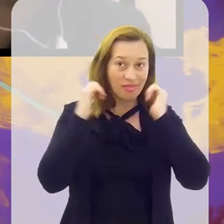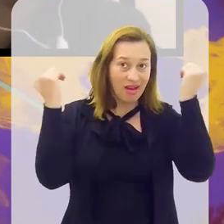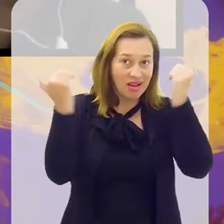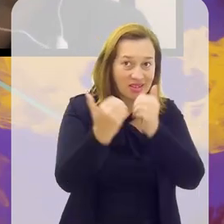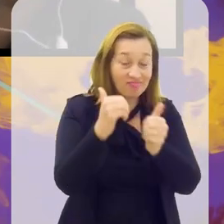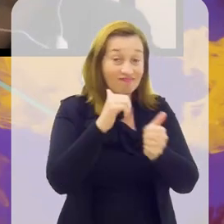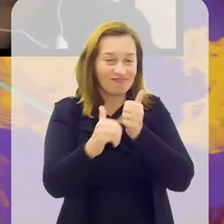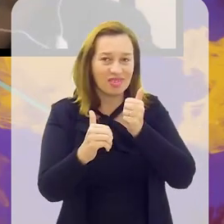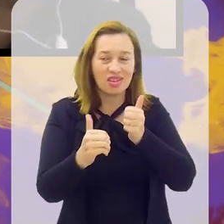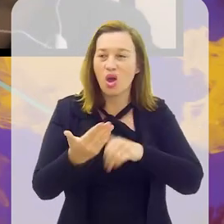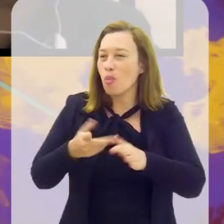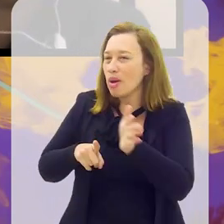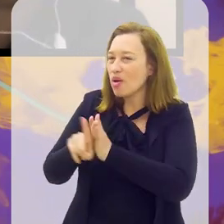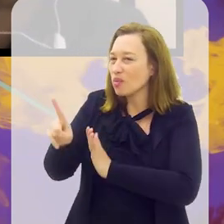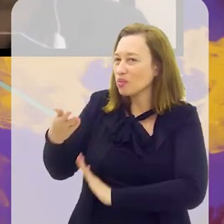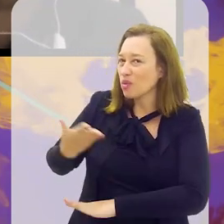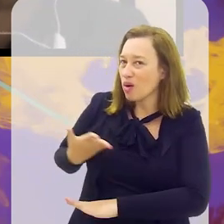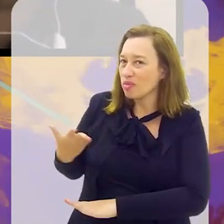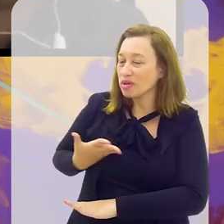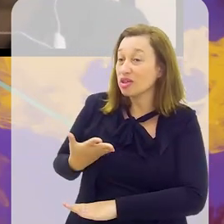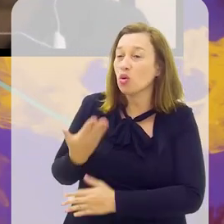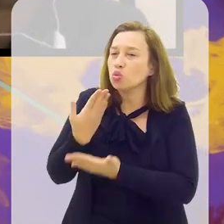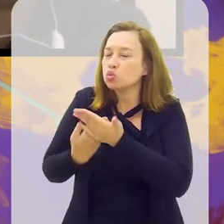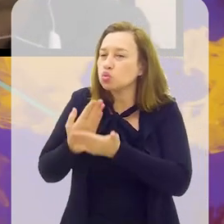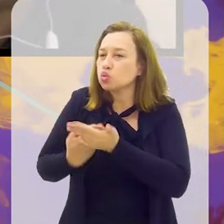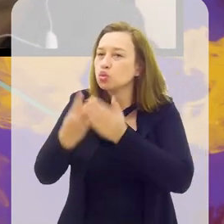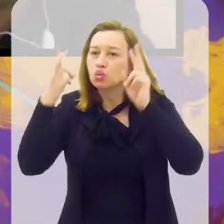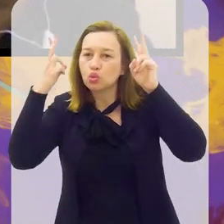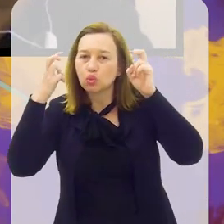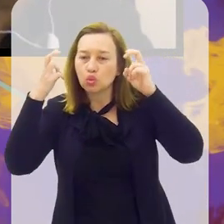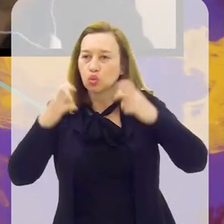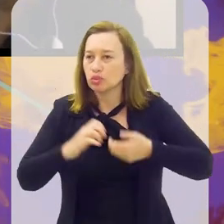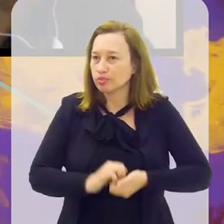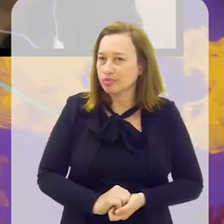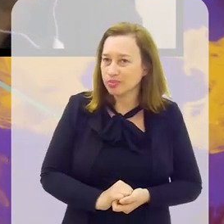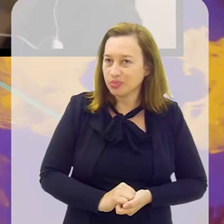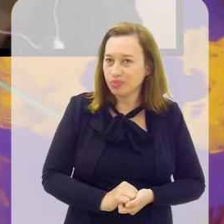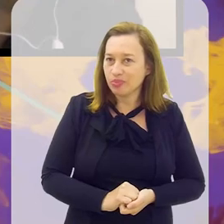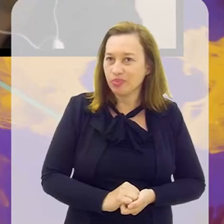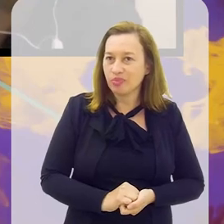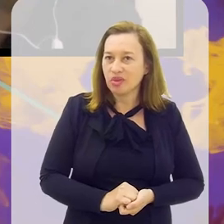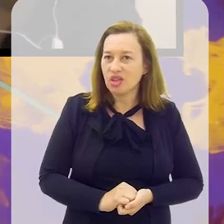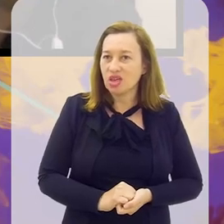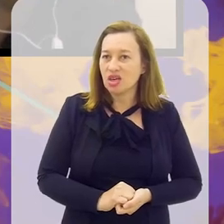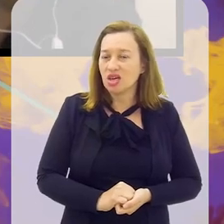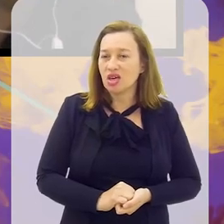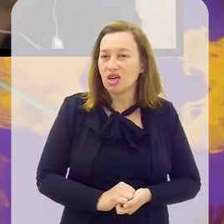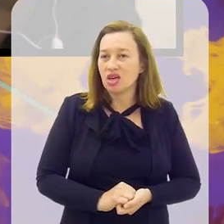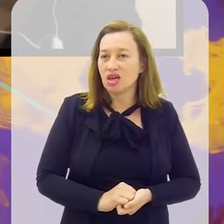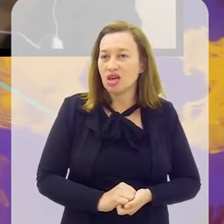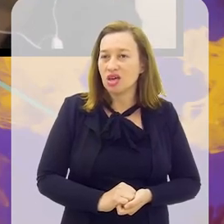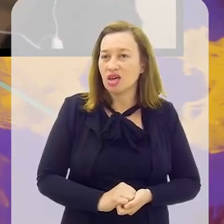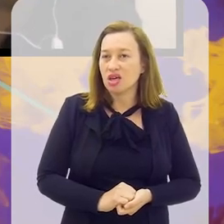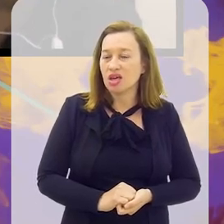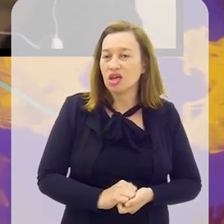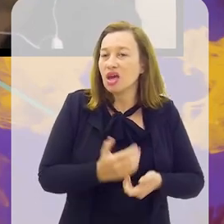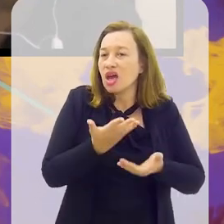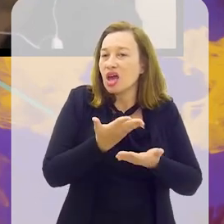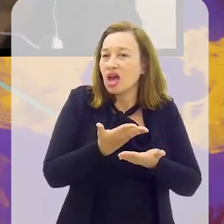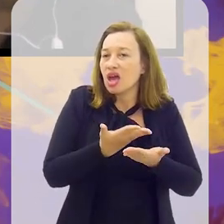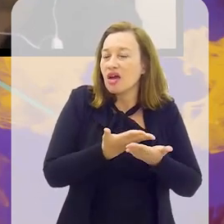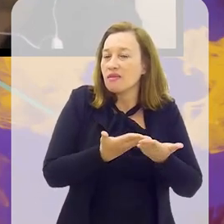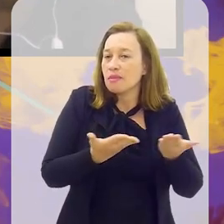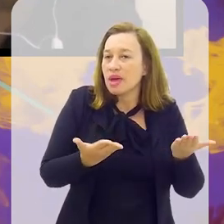aqui do encerramento do Arena, eu pergunto para um amigo que é um estudioso desse assunto, é a falência